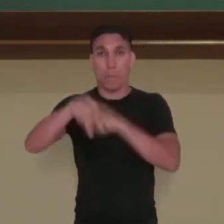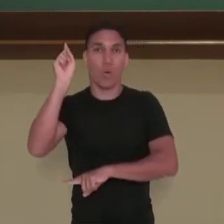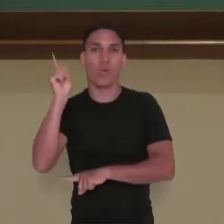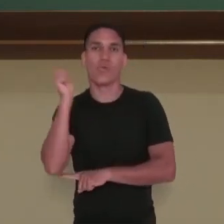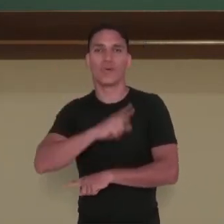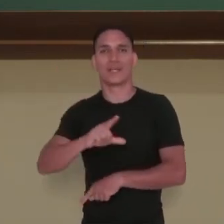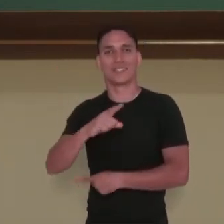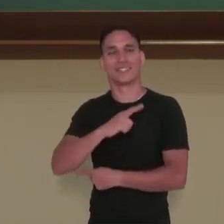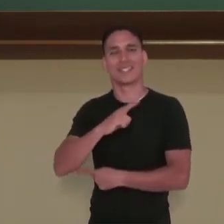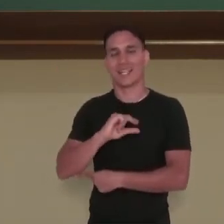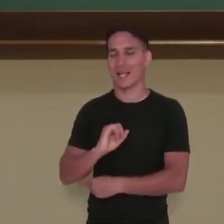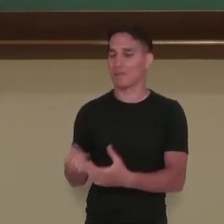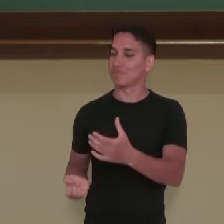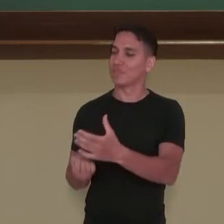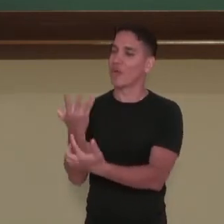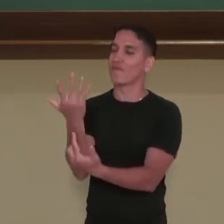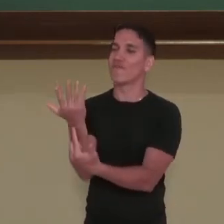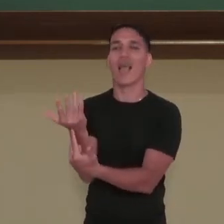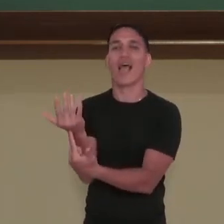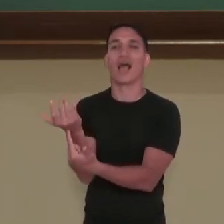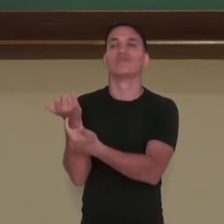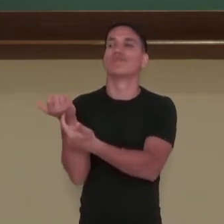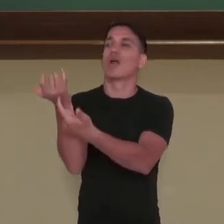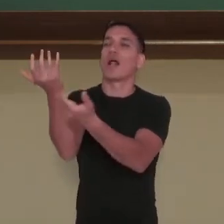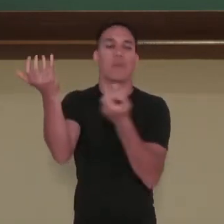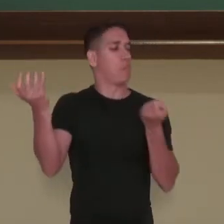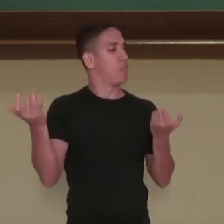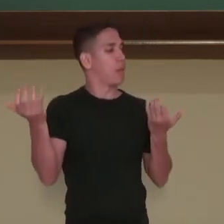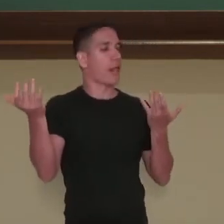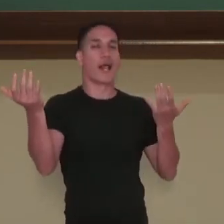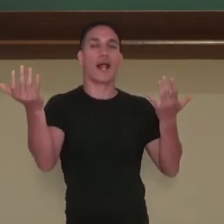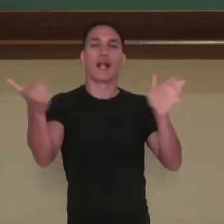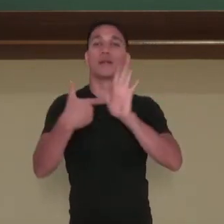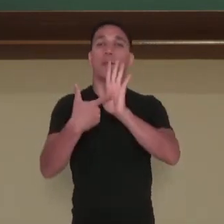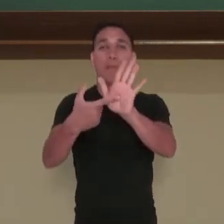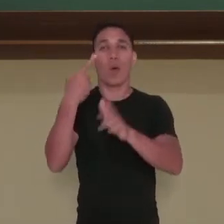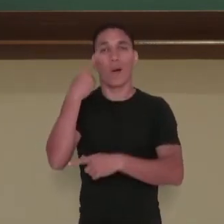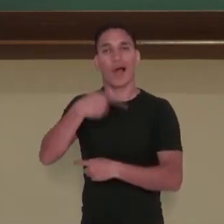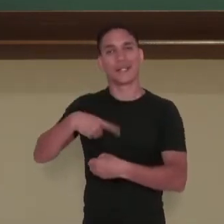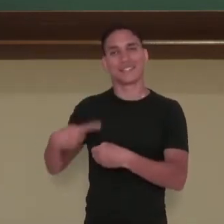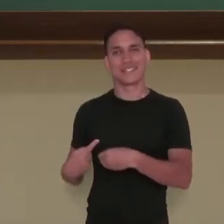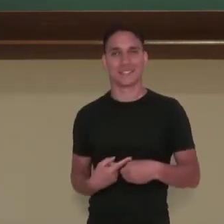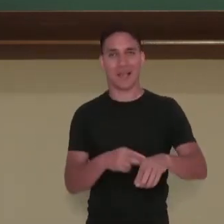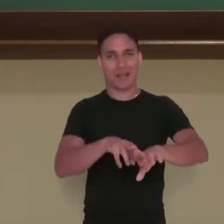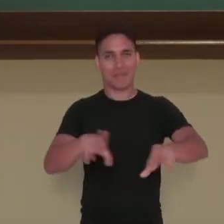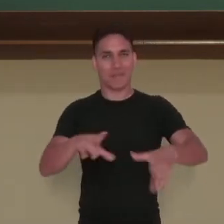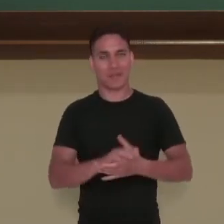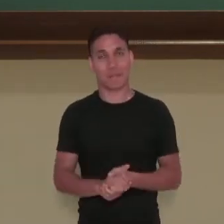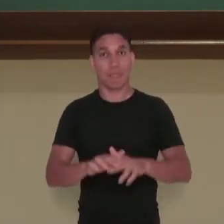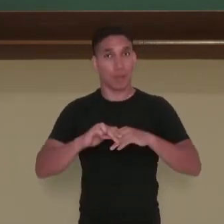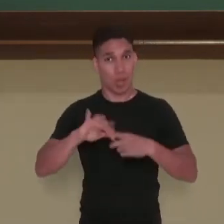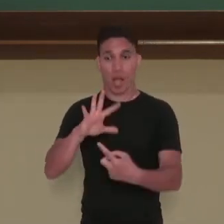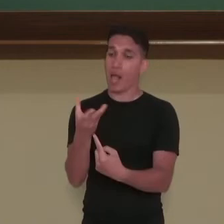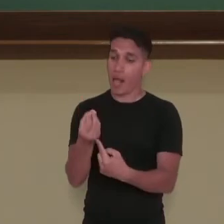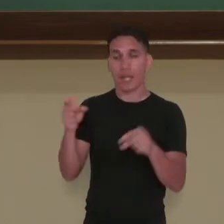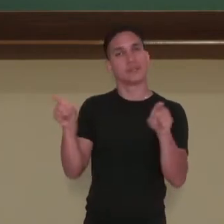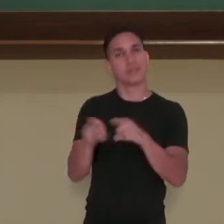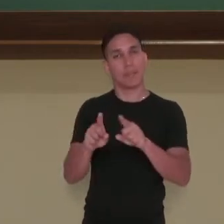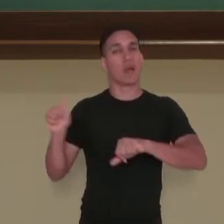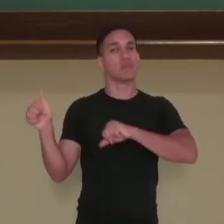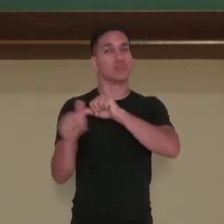quando as velas chegaram para iluminar as luzes da cidade. O universo da arte também mudou,